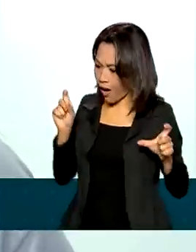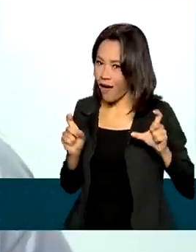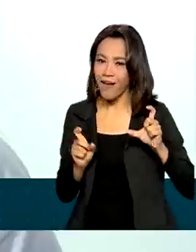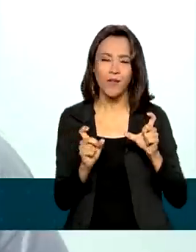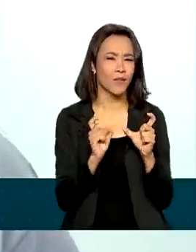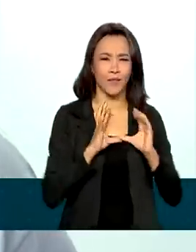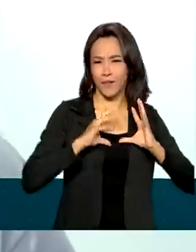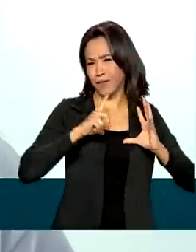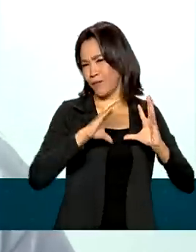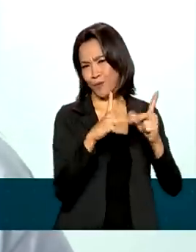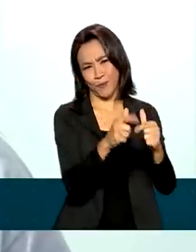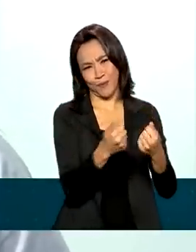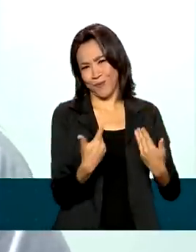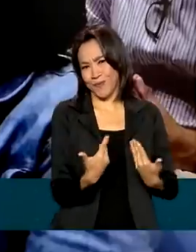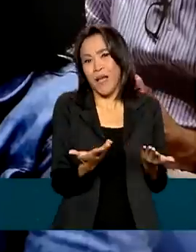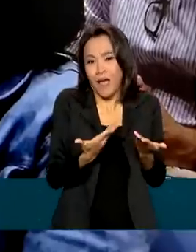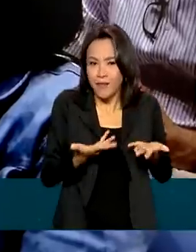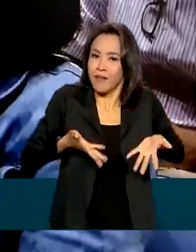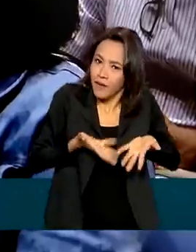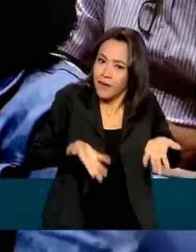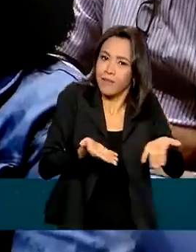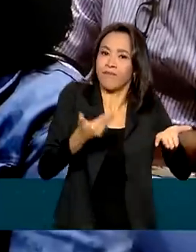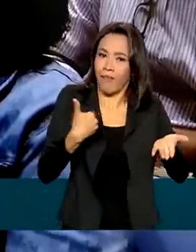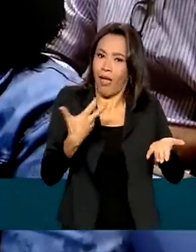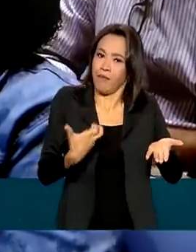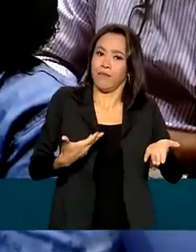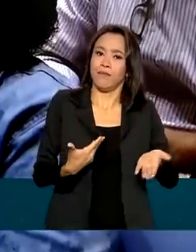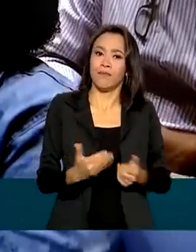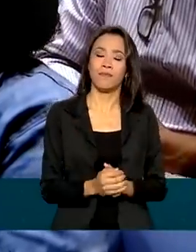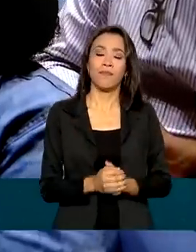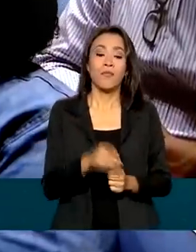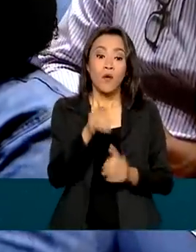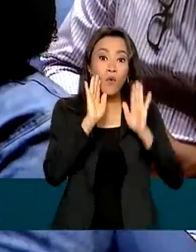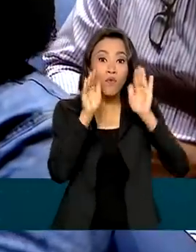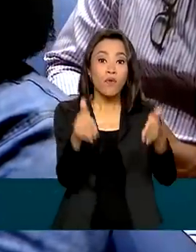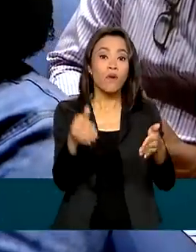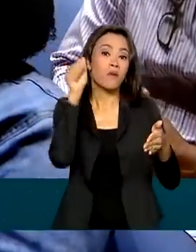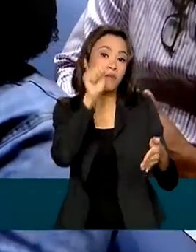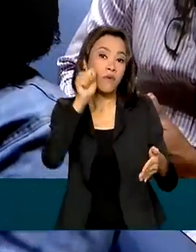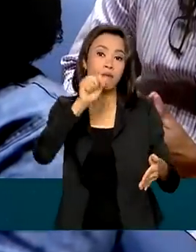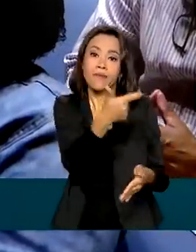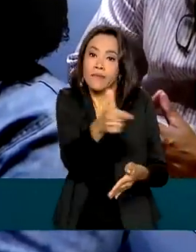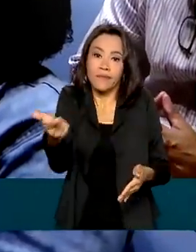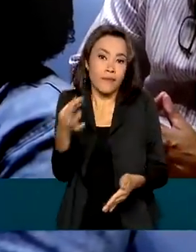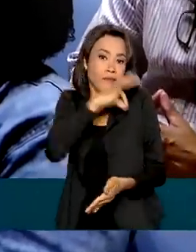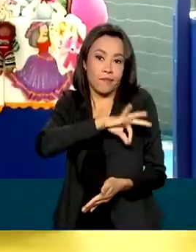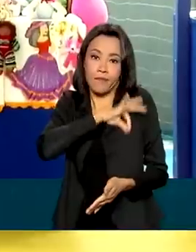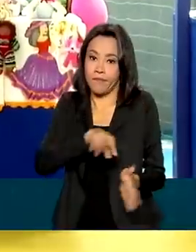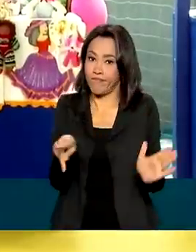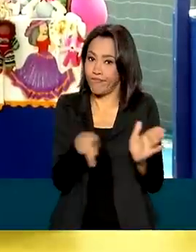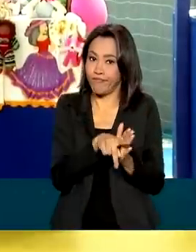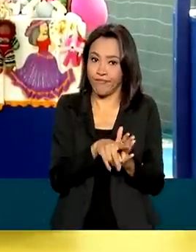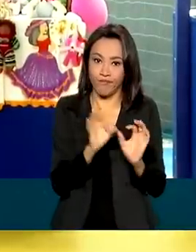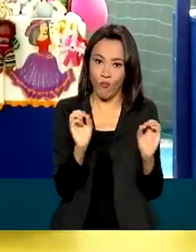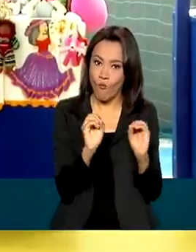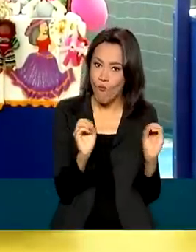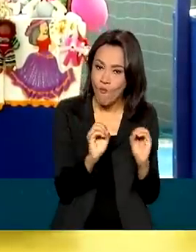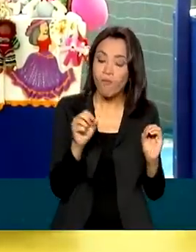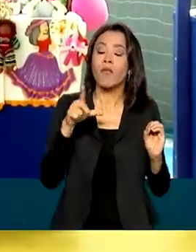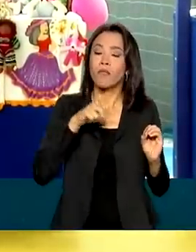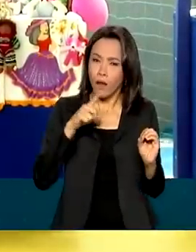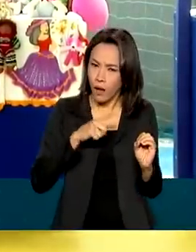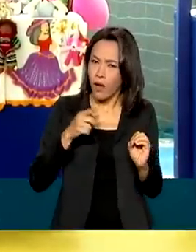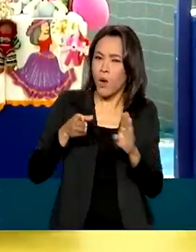você tem tudo e é isso que a gente quer promover. O foco são as mulheres que não têm fonte de renda própria, mas há orientações